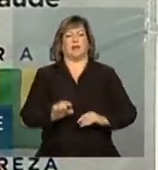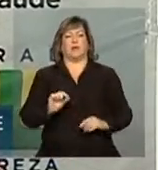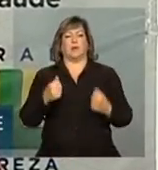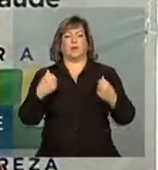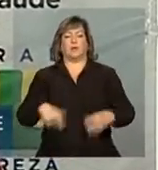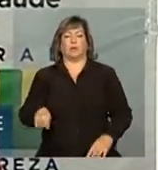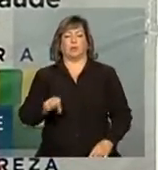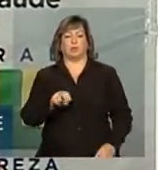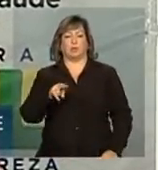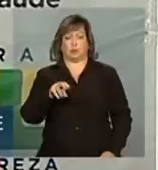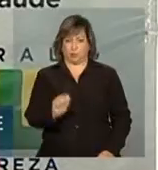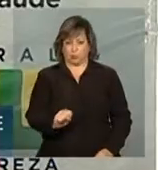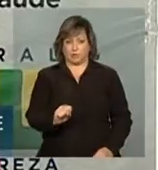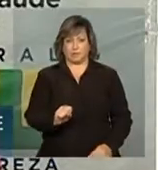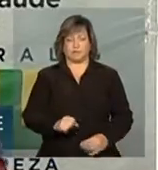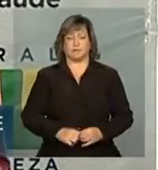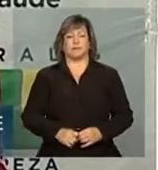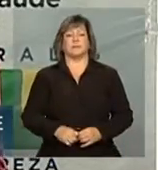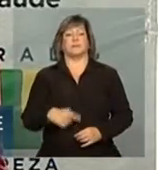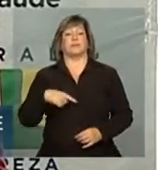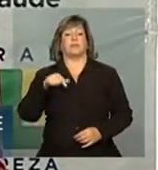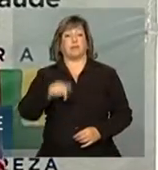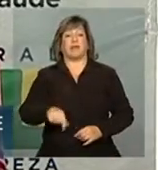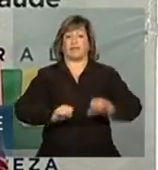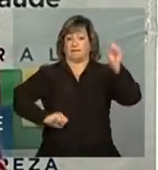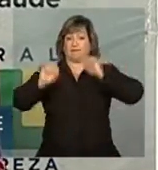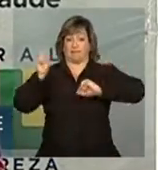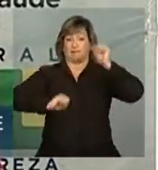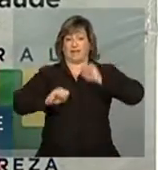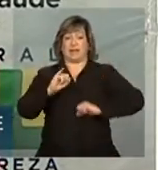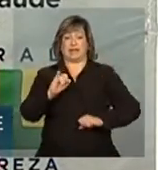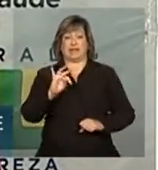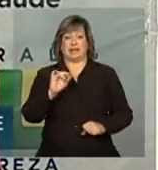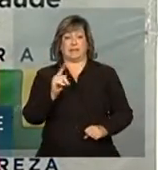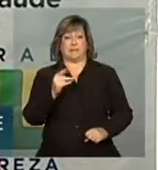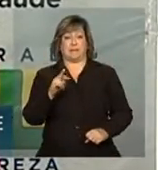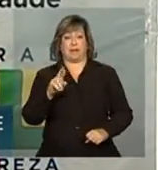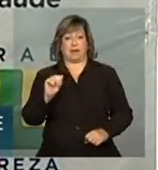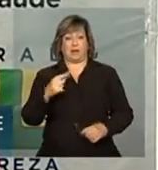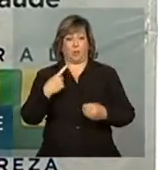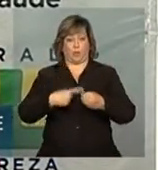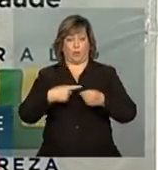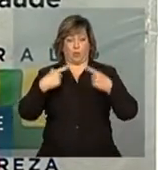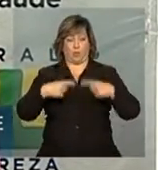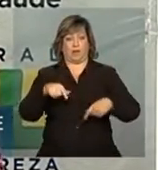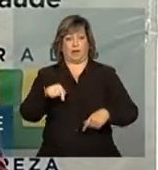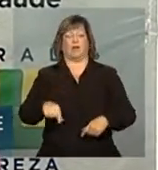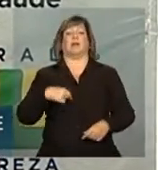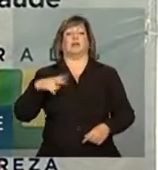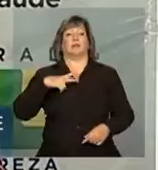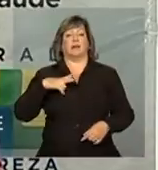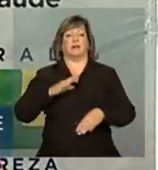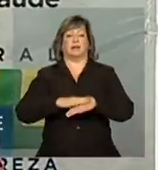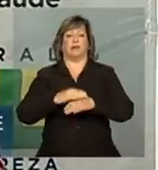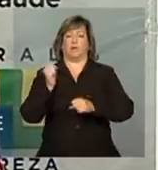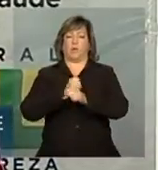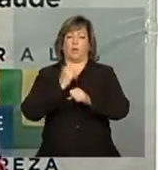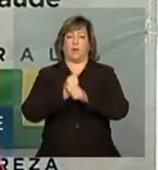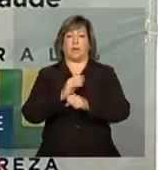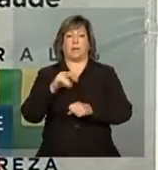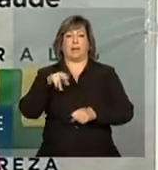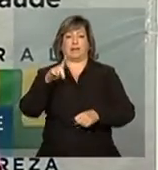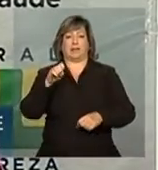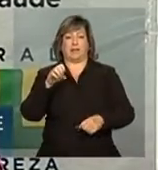ao sistema único de saúde. Esta fábrica aqui em Itapira foi construída pela iniciativa privada, com financiamento do